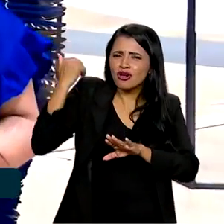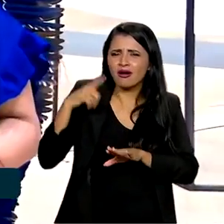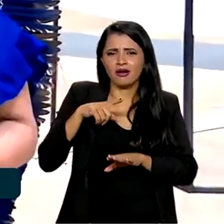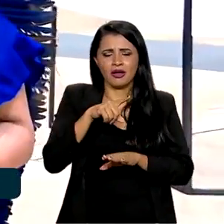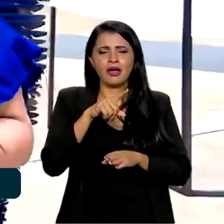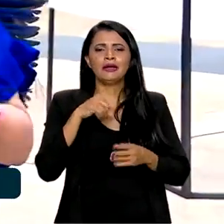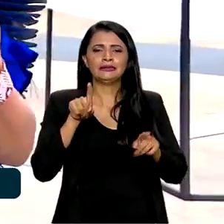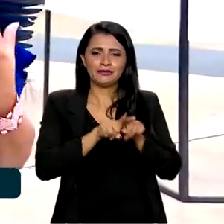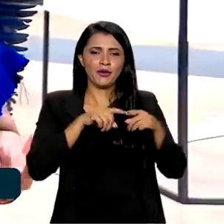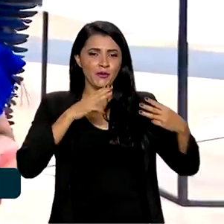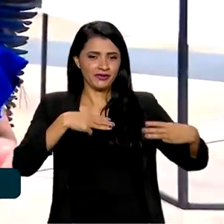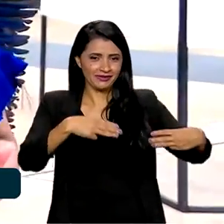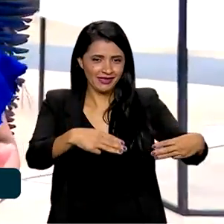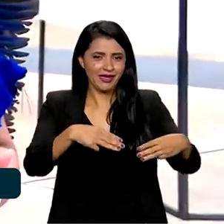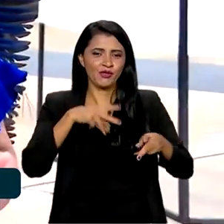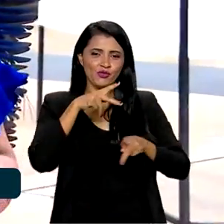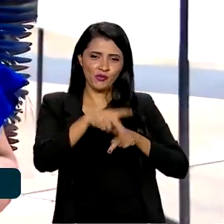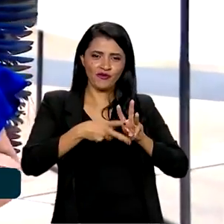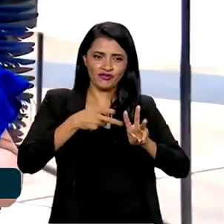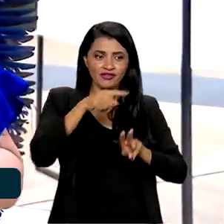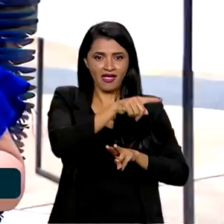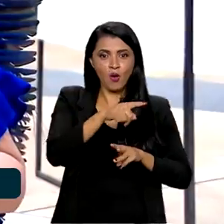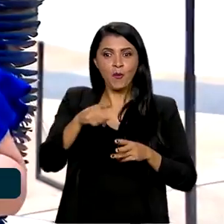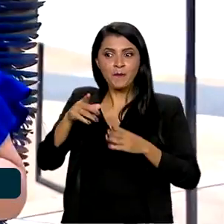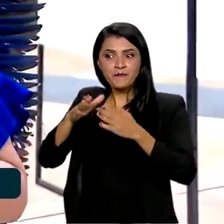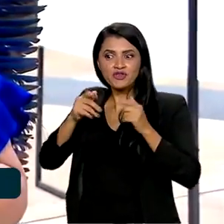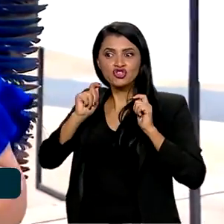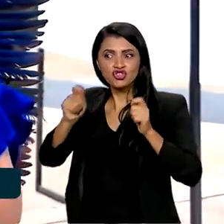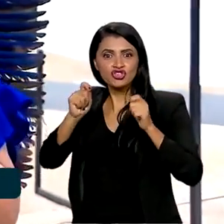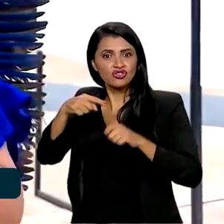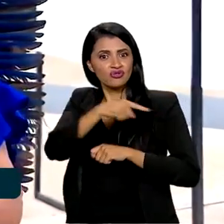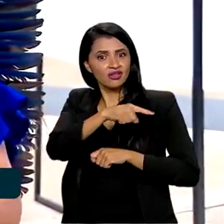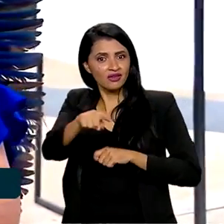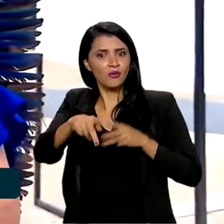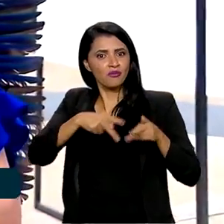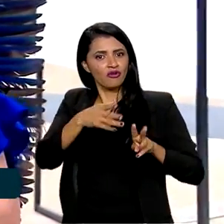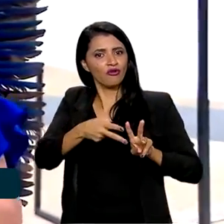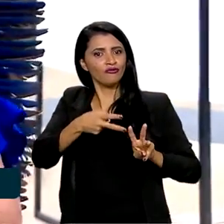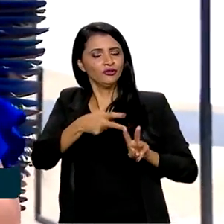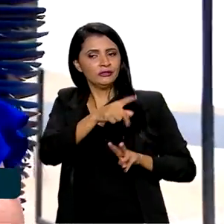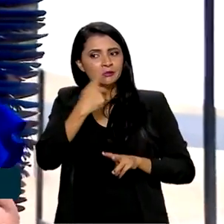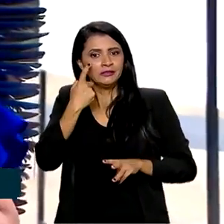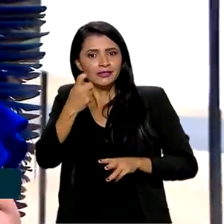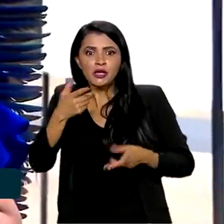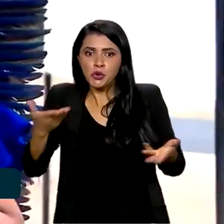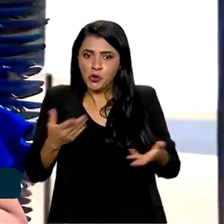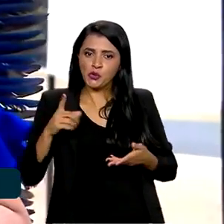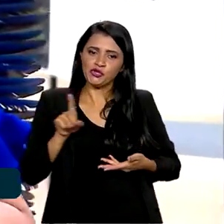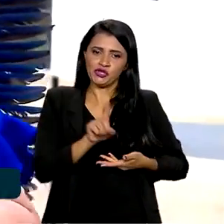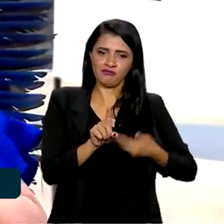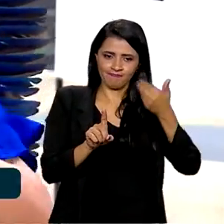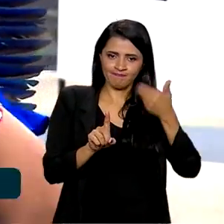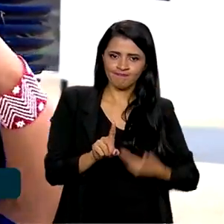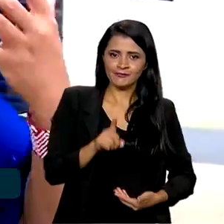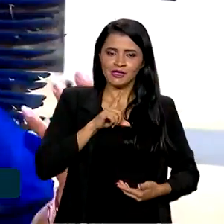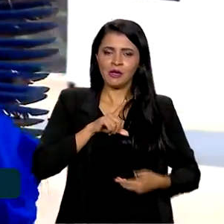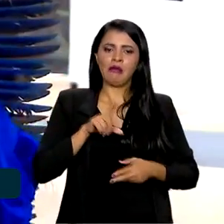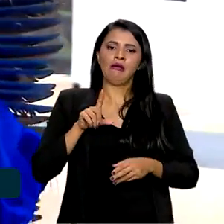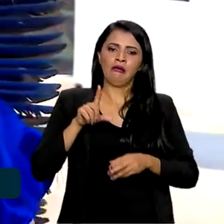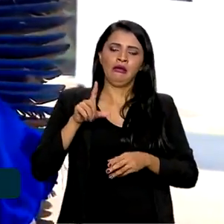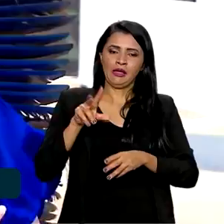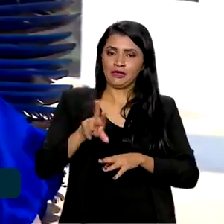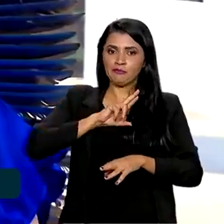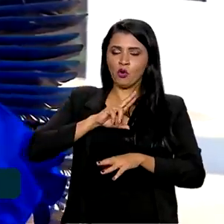dos Povos Indígenas é uma demanda dos povos indígenas. E estamos aqui hoje como resultado desses anos